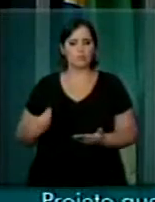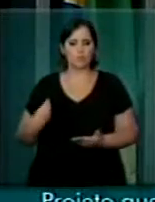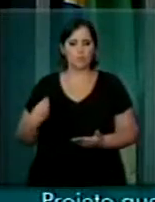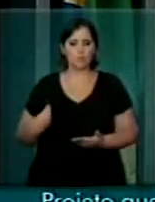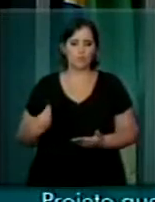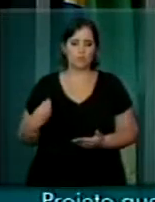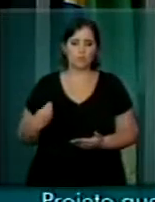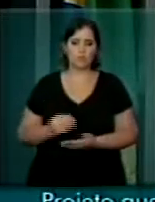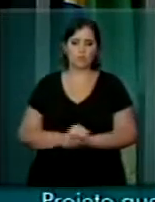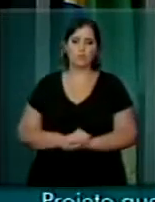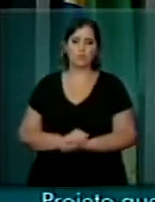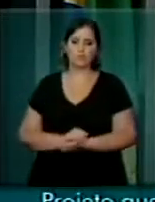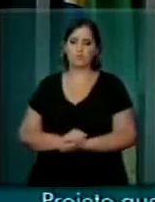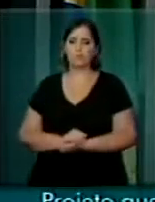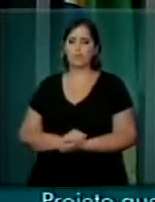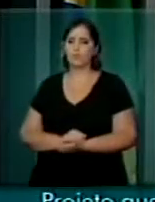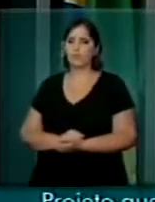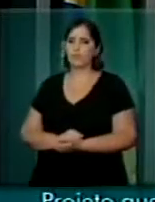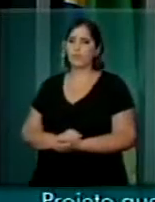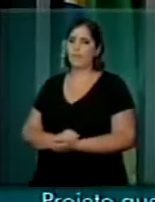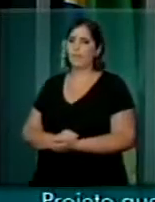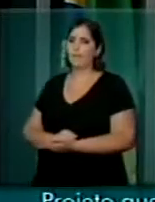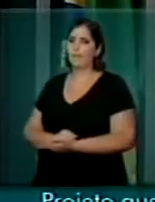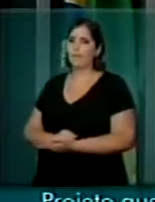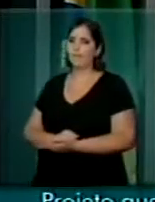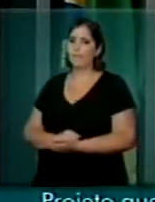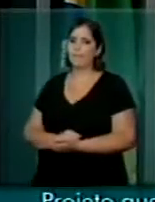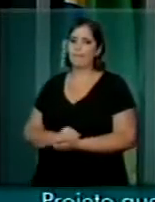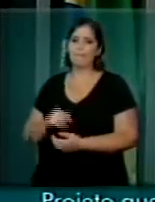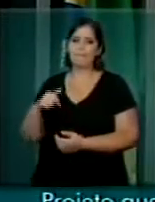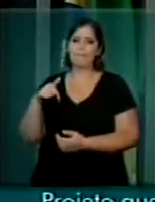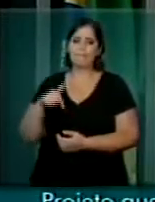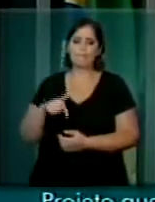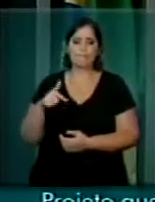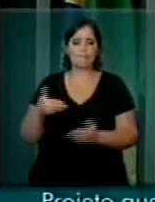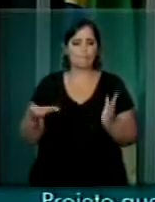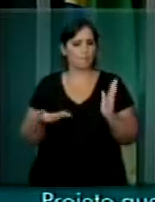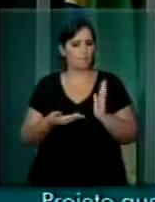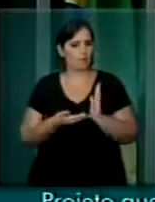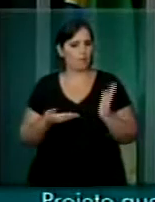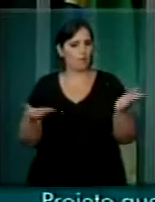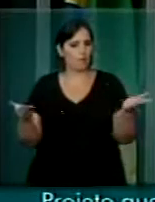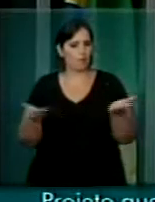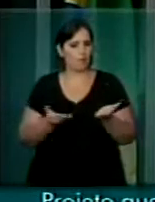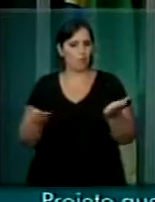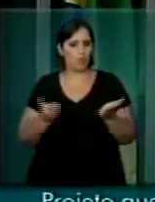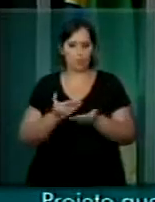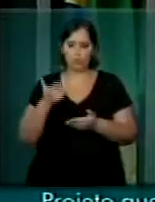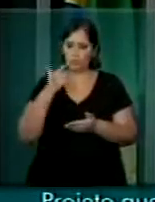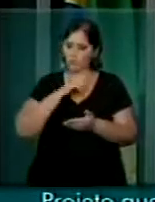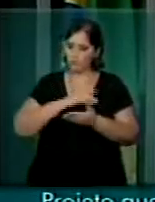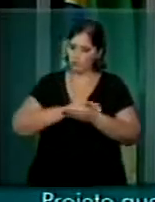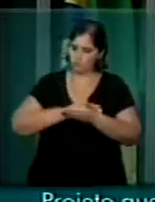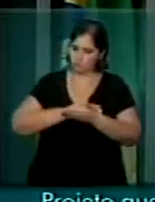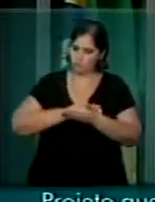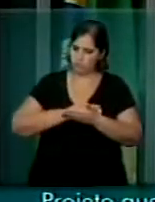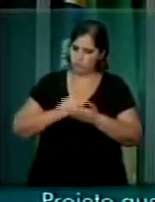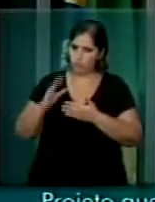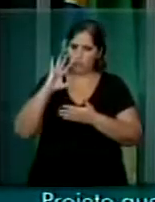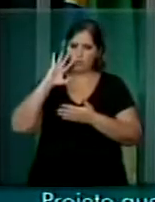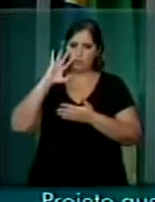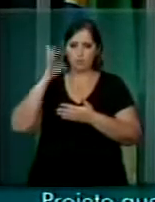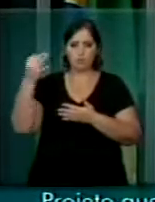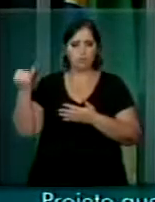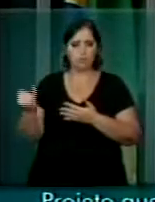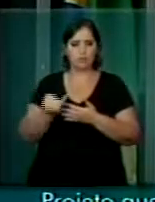senhores deputados, esta casa dá um passo decisivo